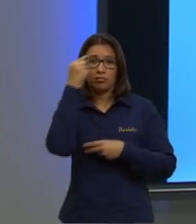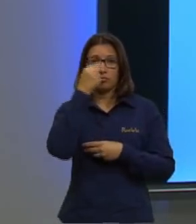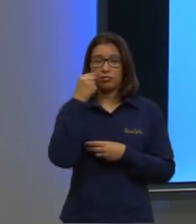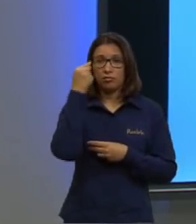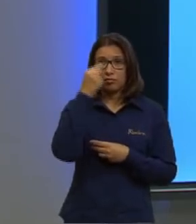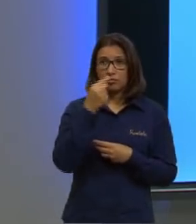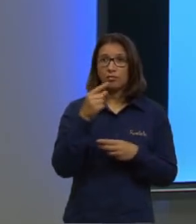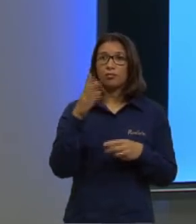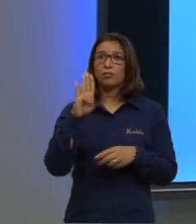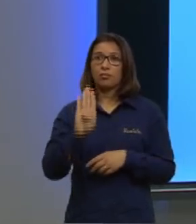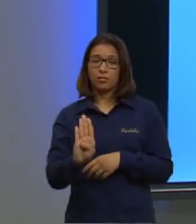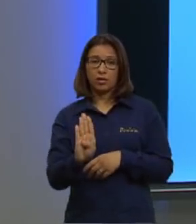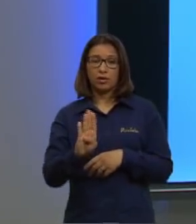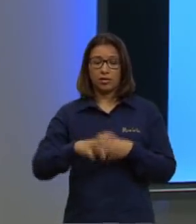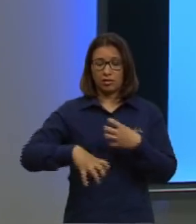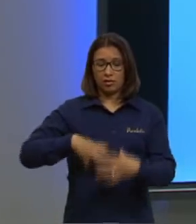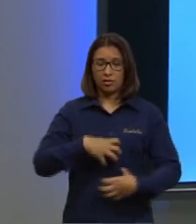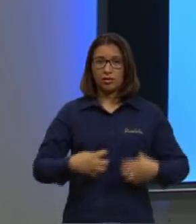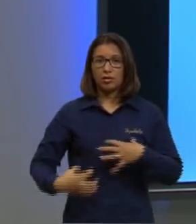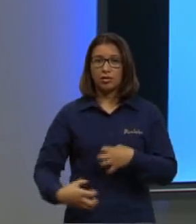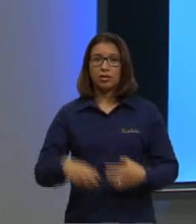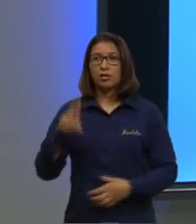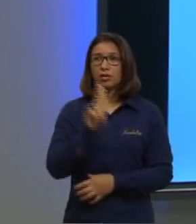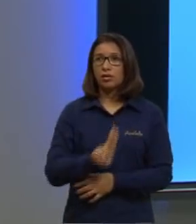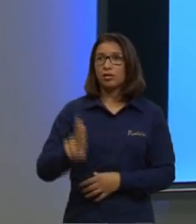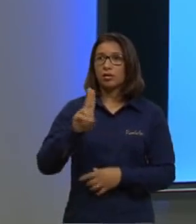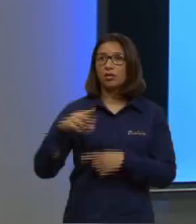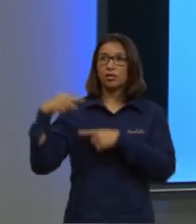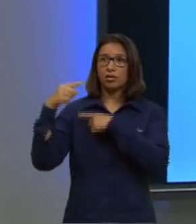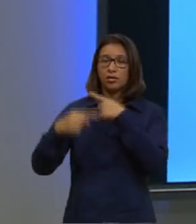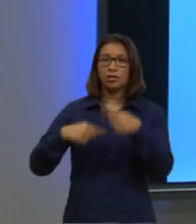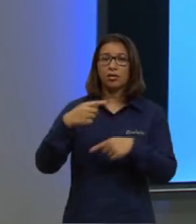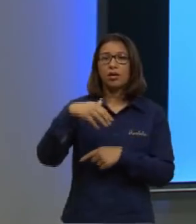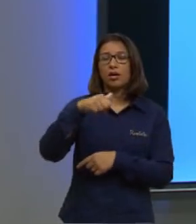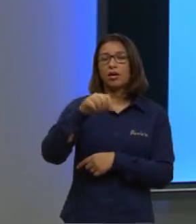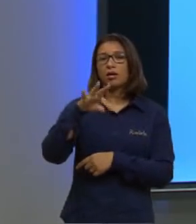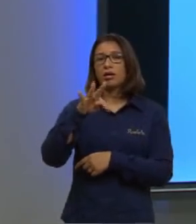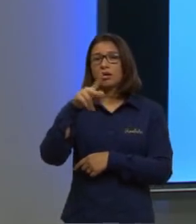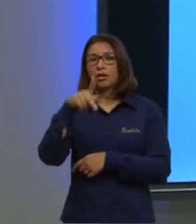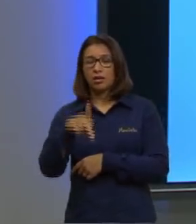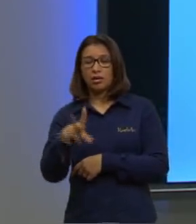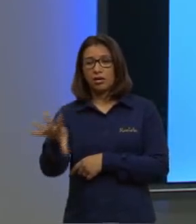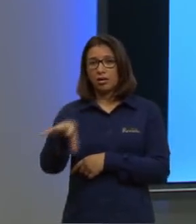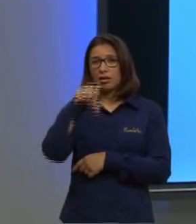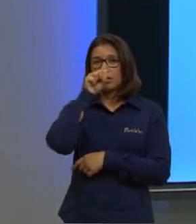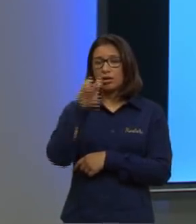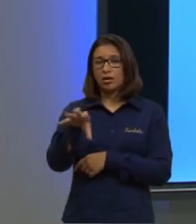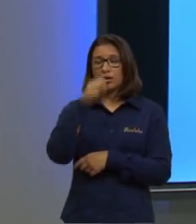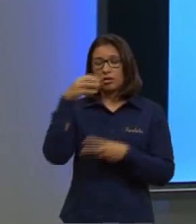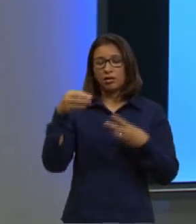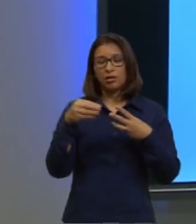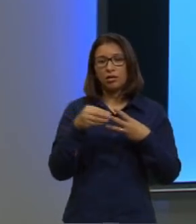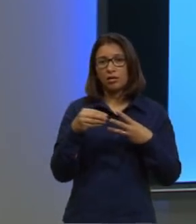enzimas utilizadas na geração de ATP pela respiração celular